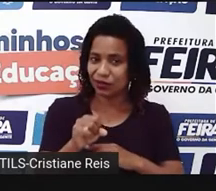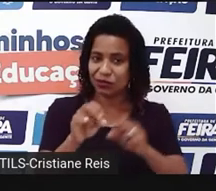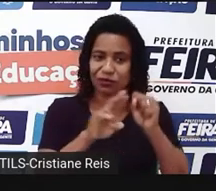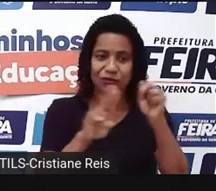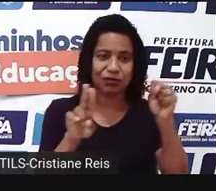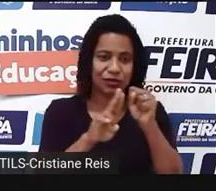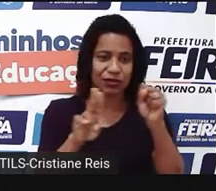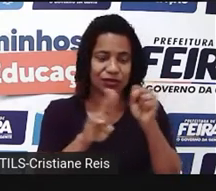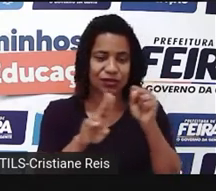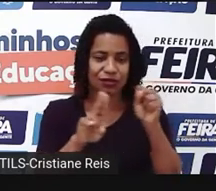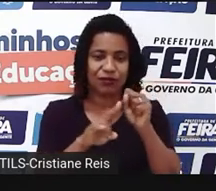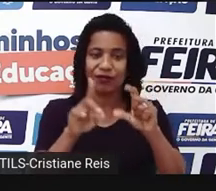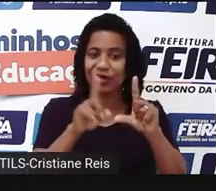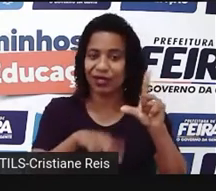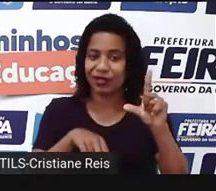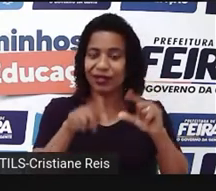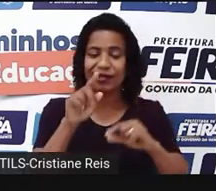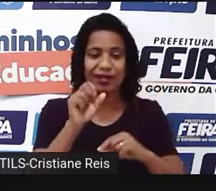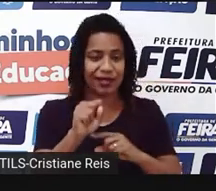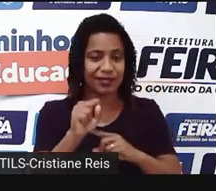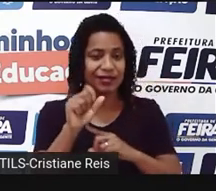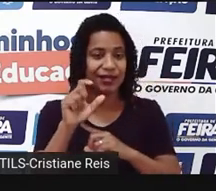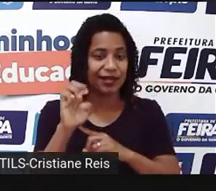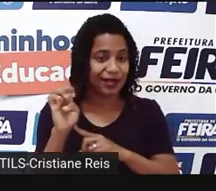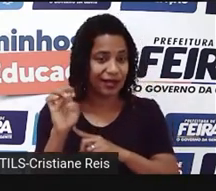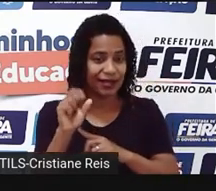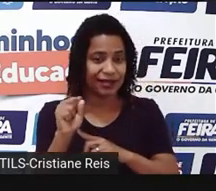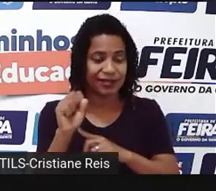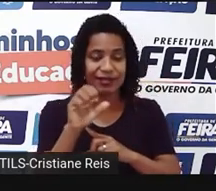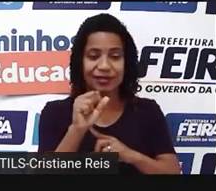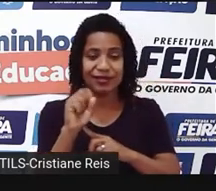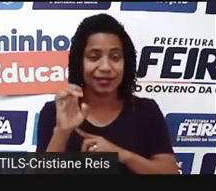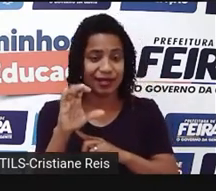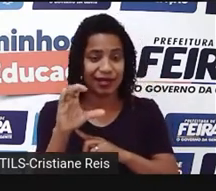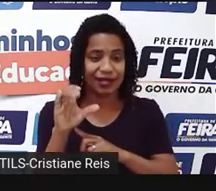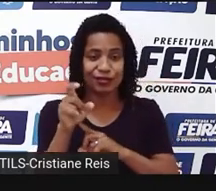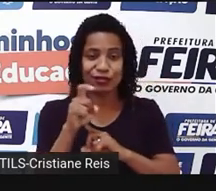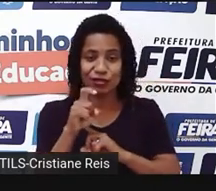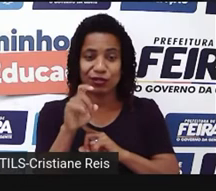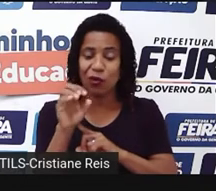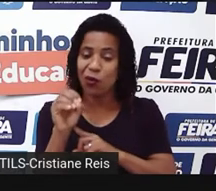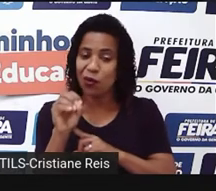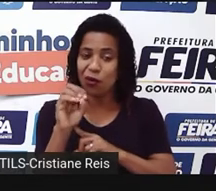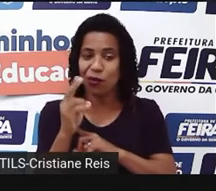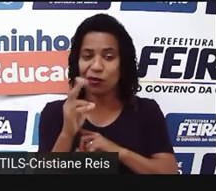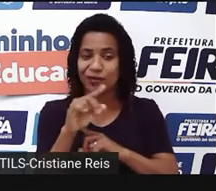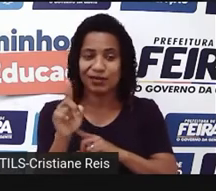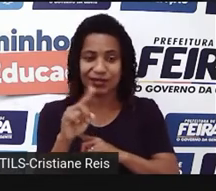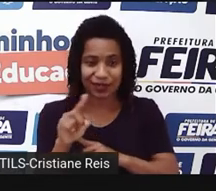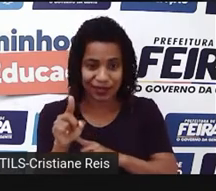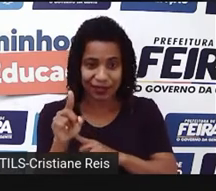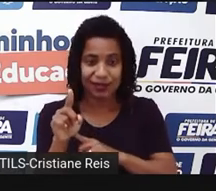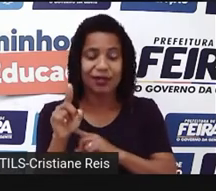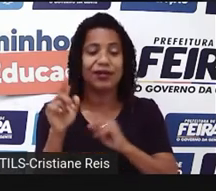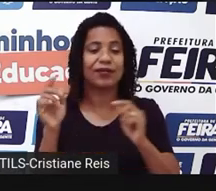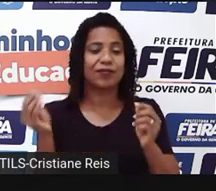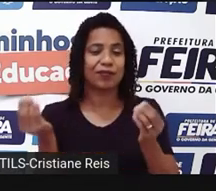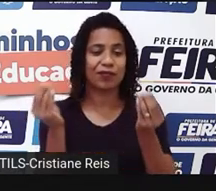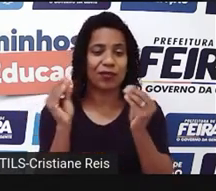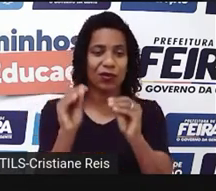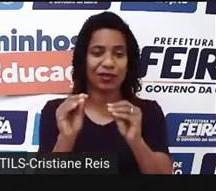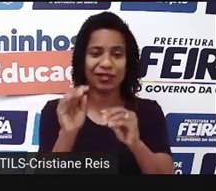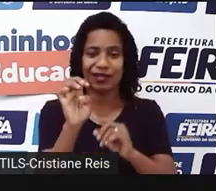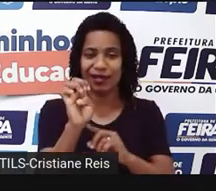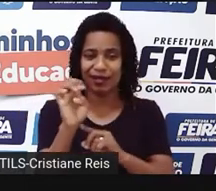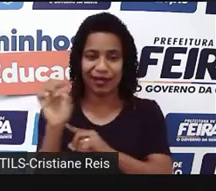com as letras s, s, s, h, c, h, x, o ou z, a gente vai acrescentar